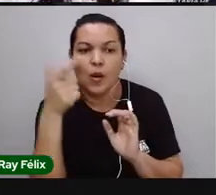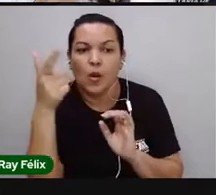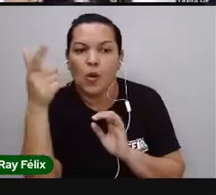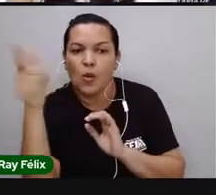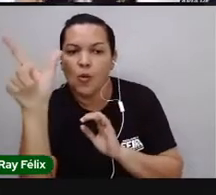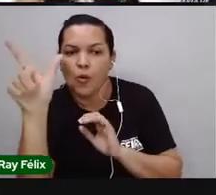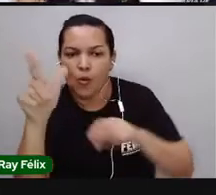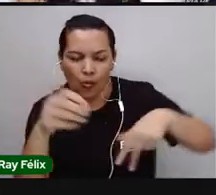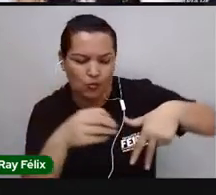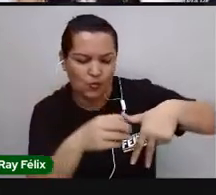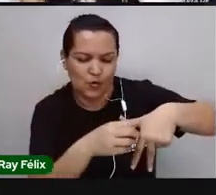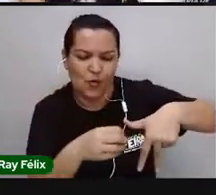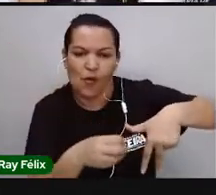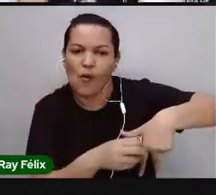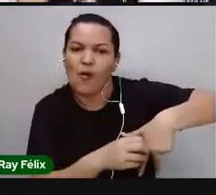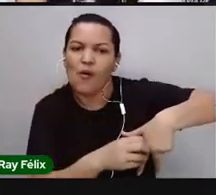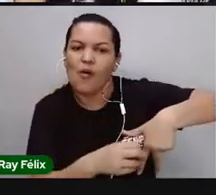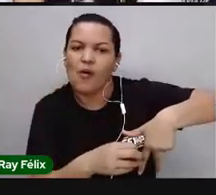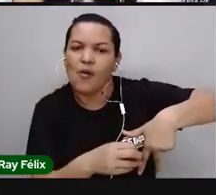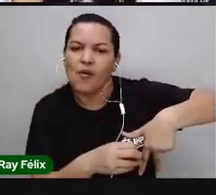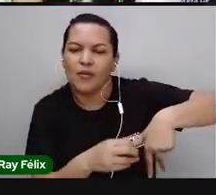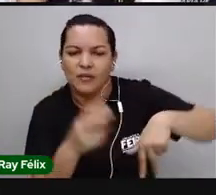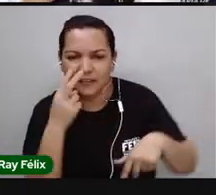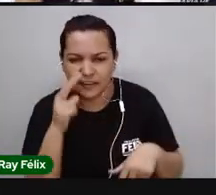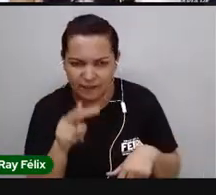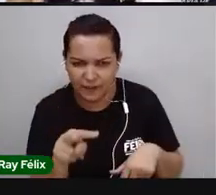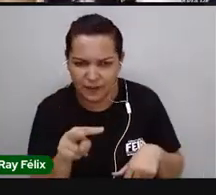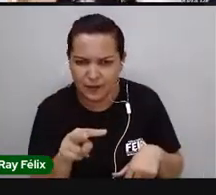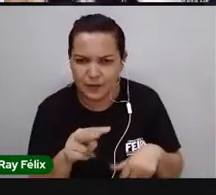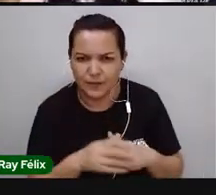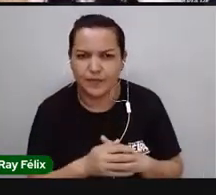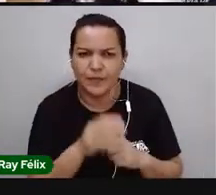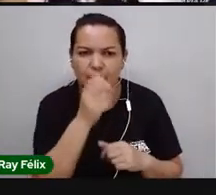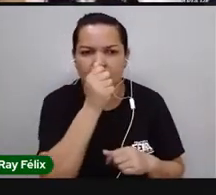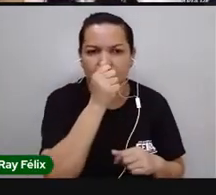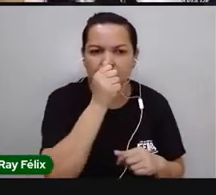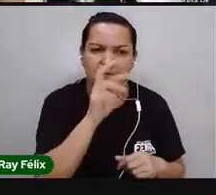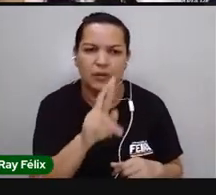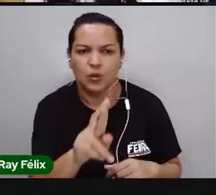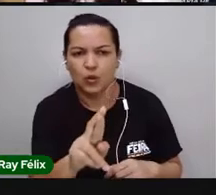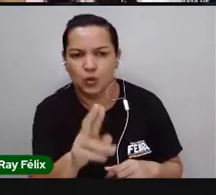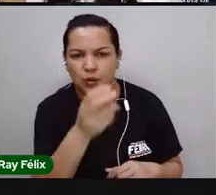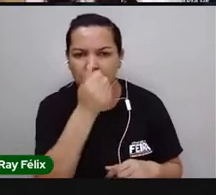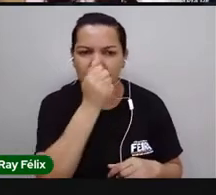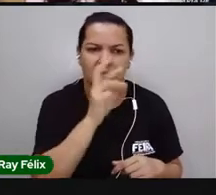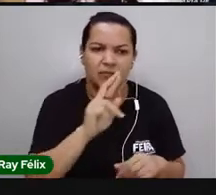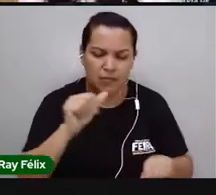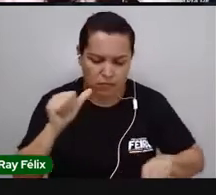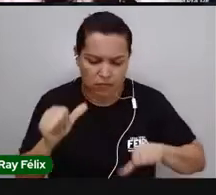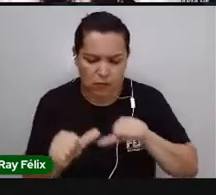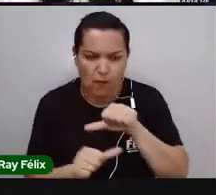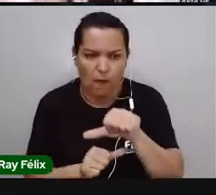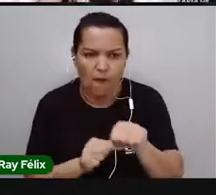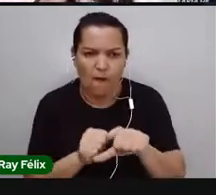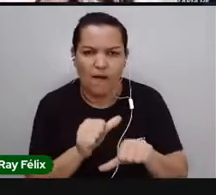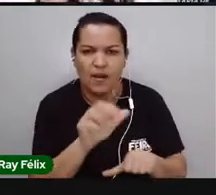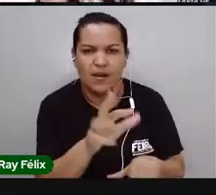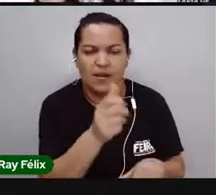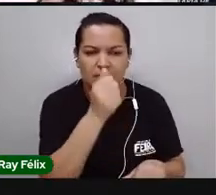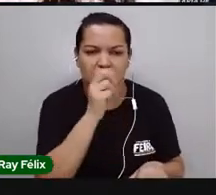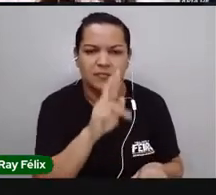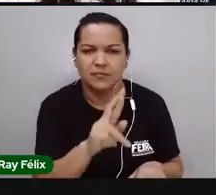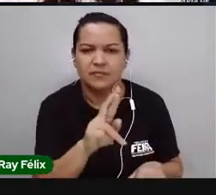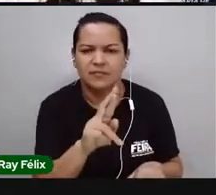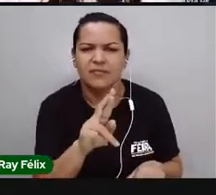Outro órgão que a gente acabou de ver. Olha só. Olha o ar sendo trocado. Que órgão é